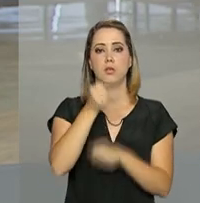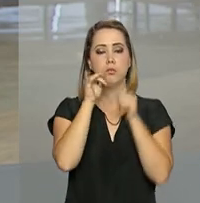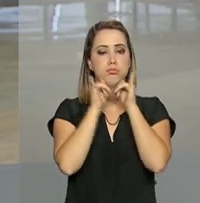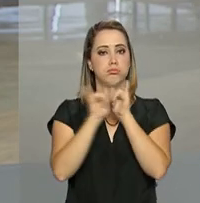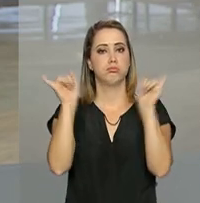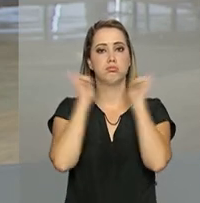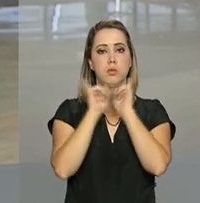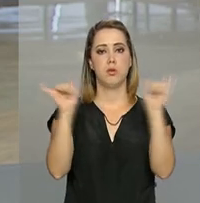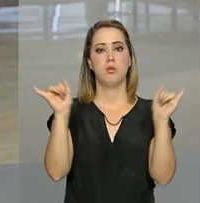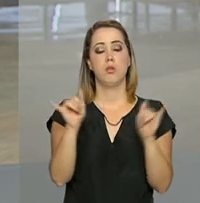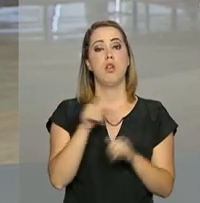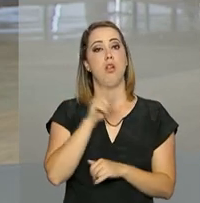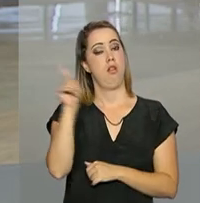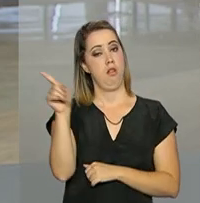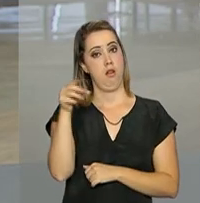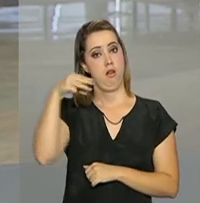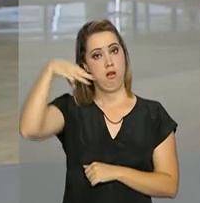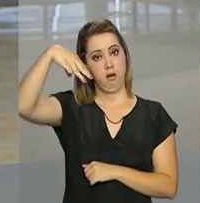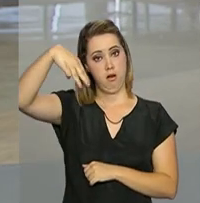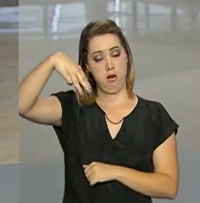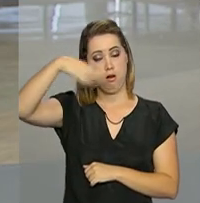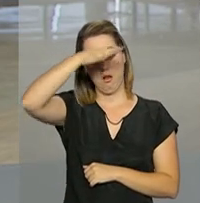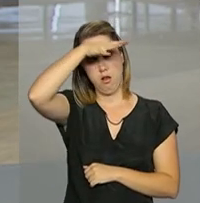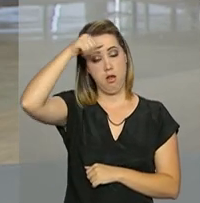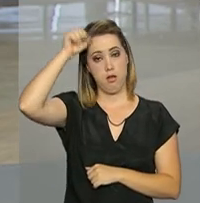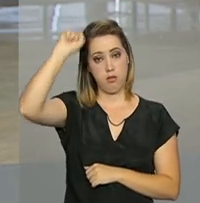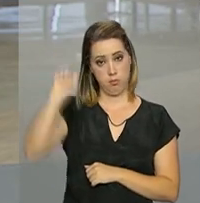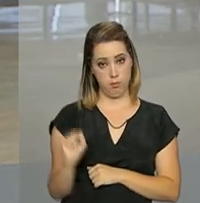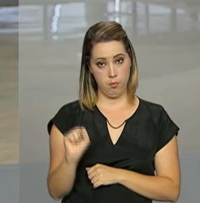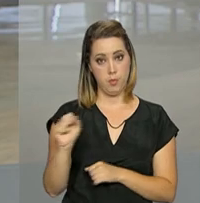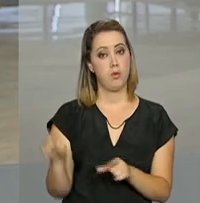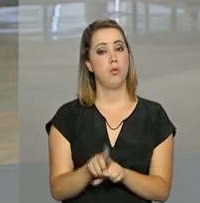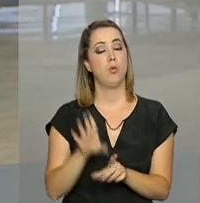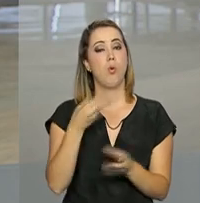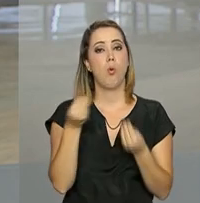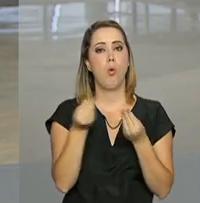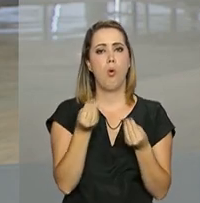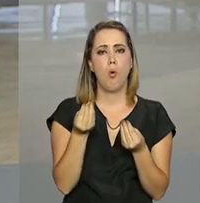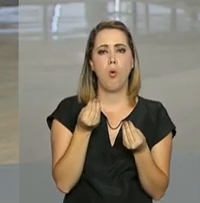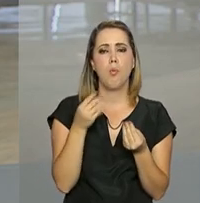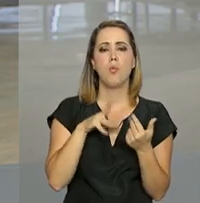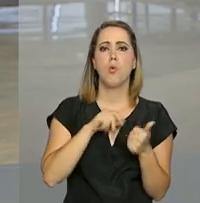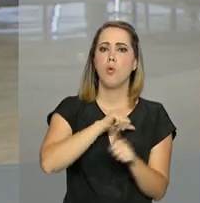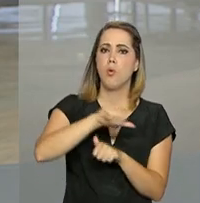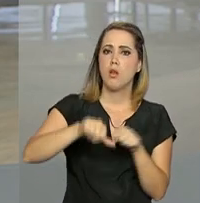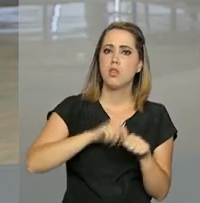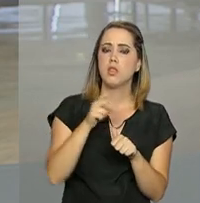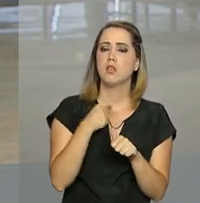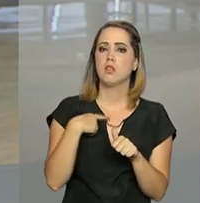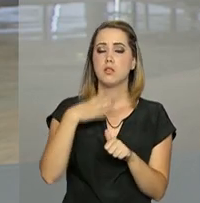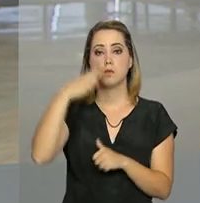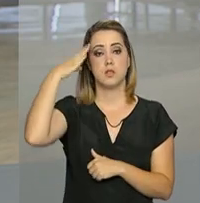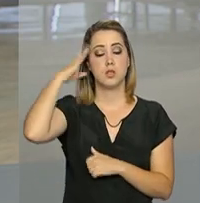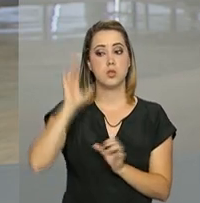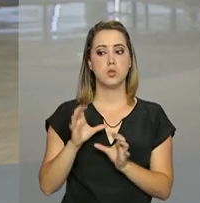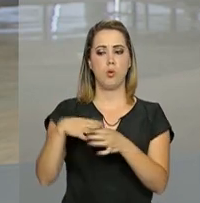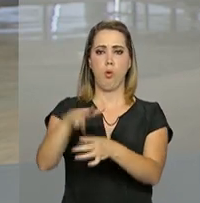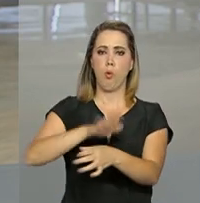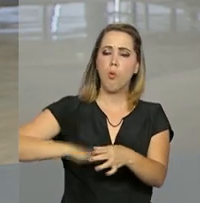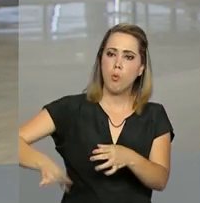coletiva no Mato Grosso do Sul, detalhando como vai ser o deslocamento, o efetivo que vai ser